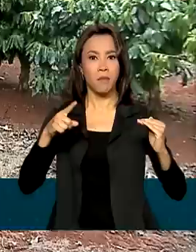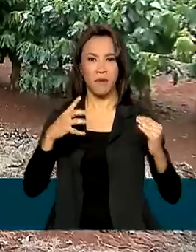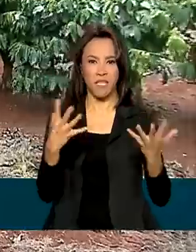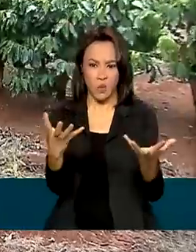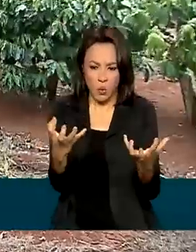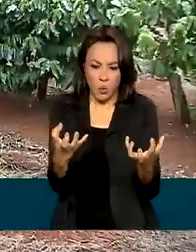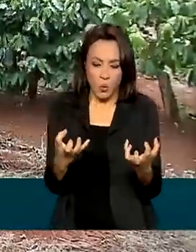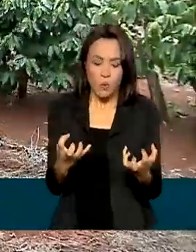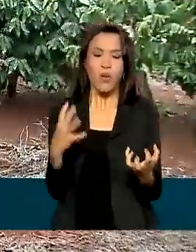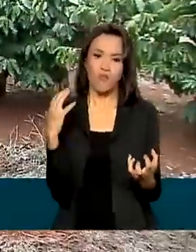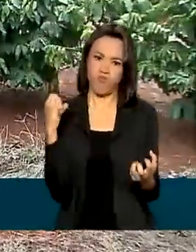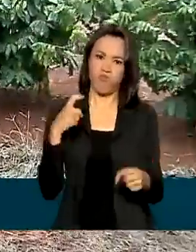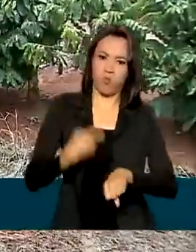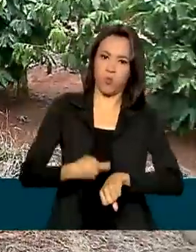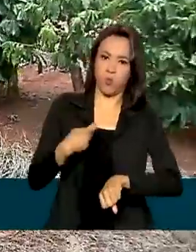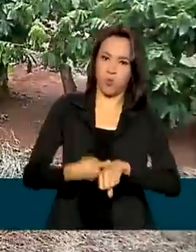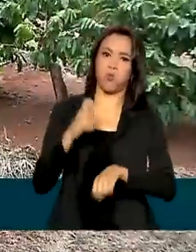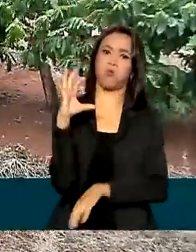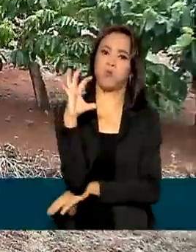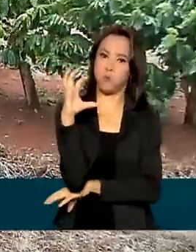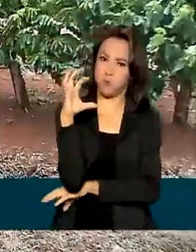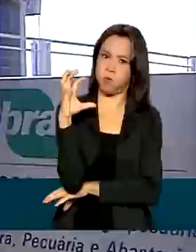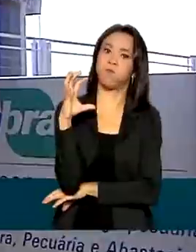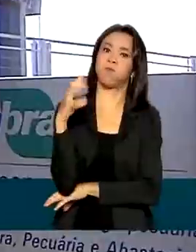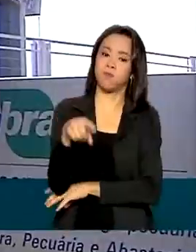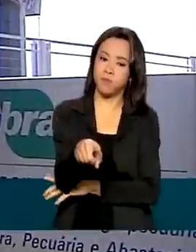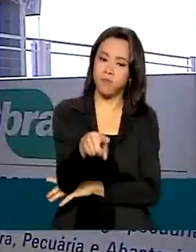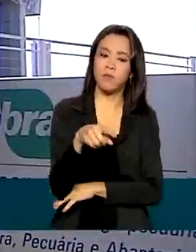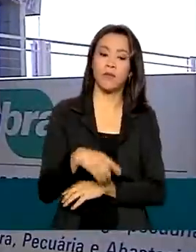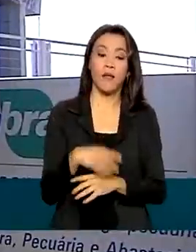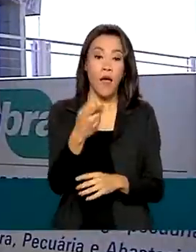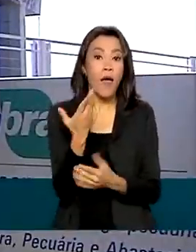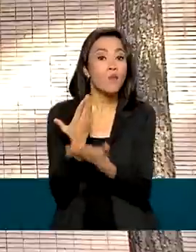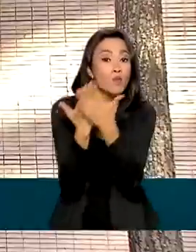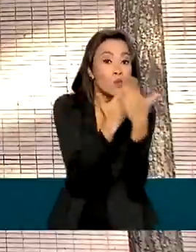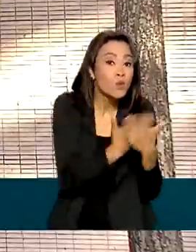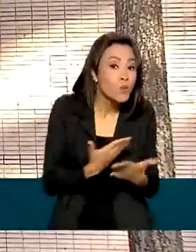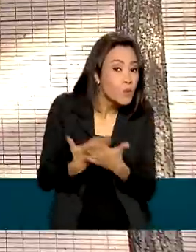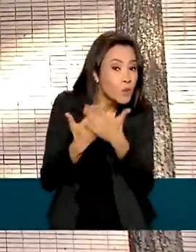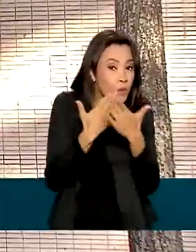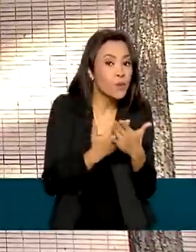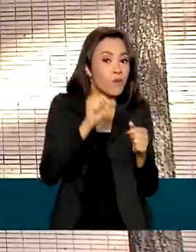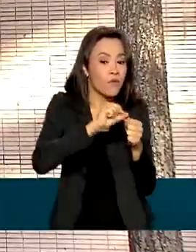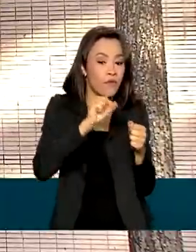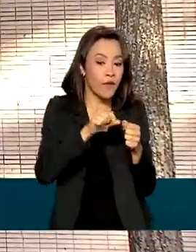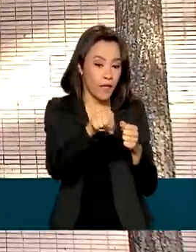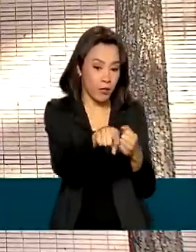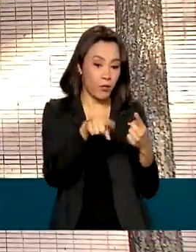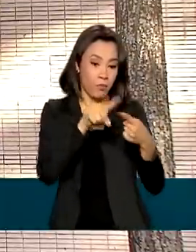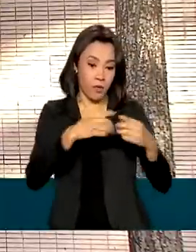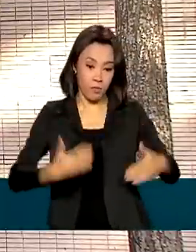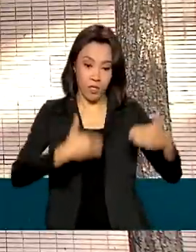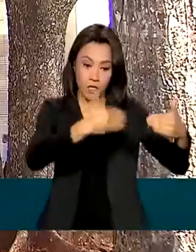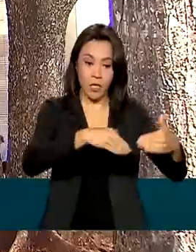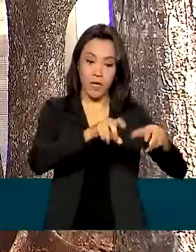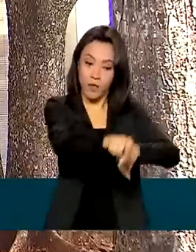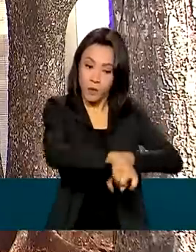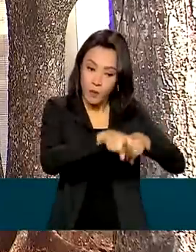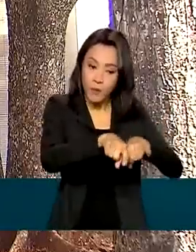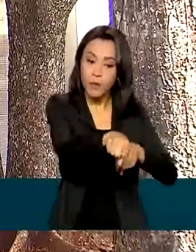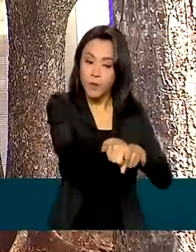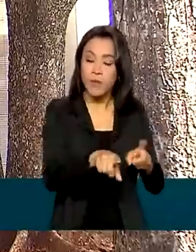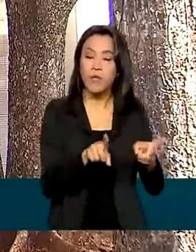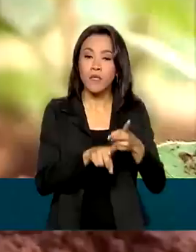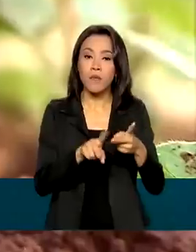seca. O zoneamento agrícola de risco climático é elaborado pela Embrapa e pelo Ministério da Agricultura, Pecuária e